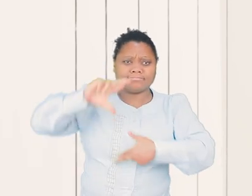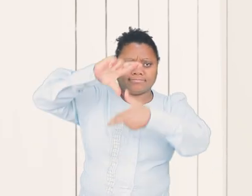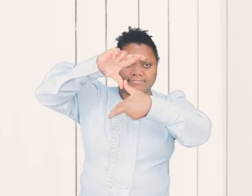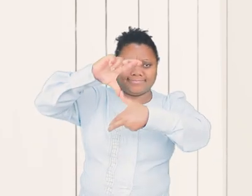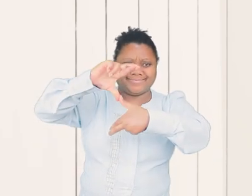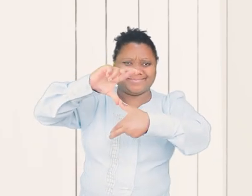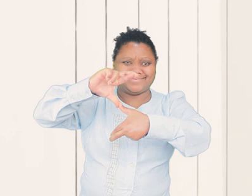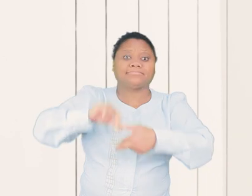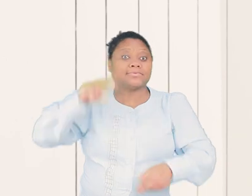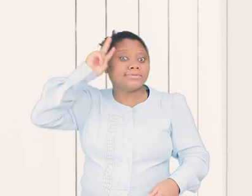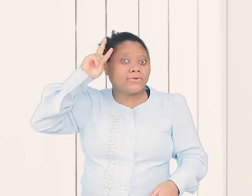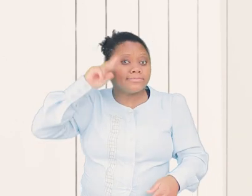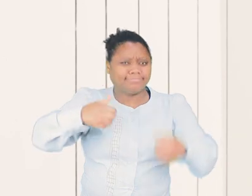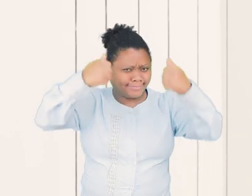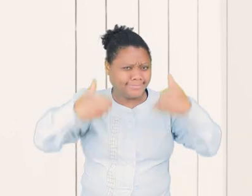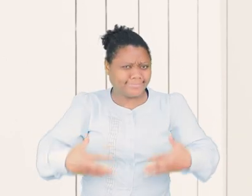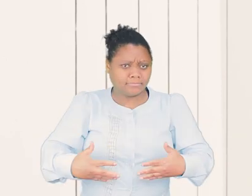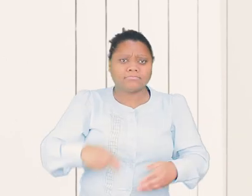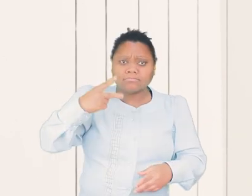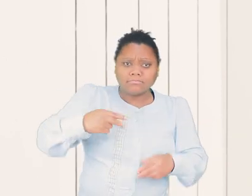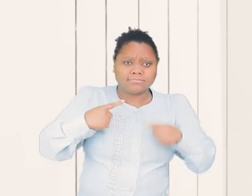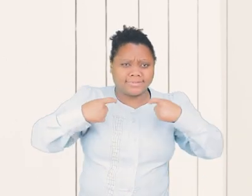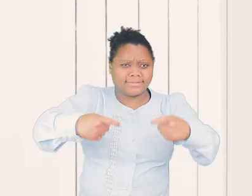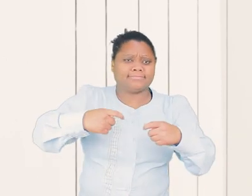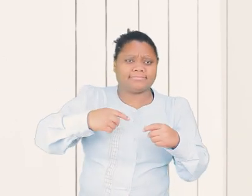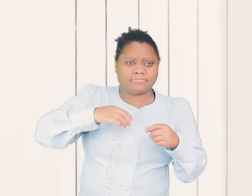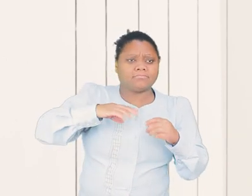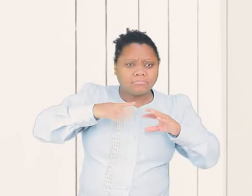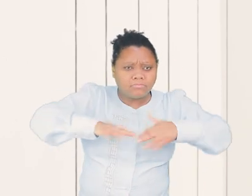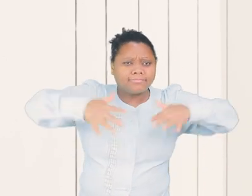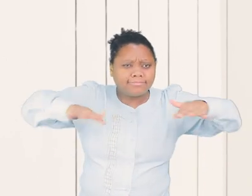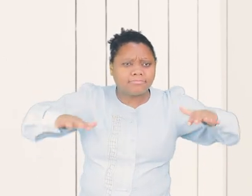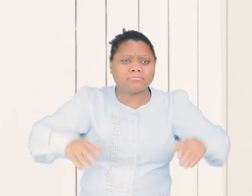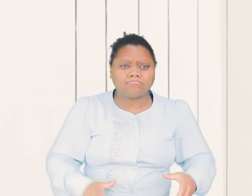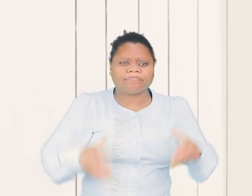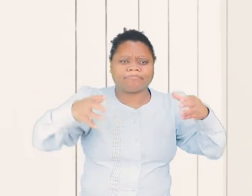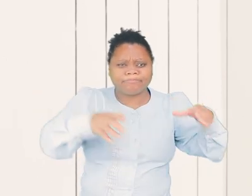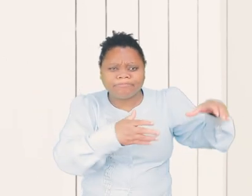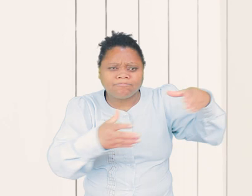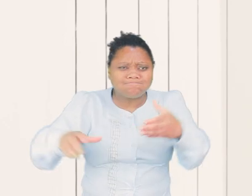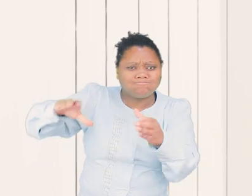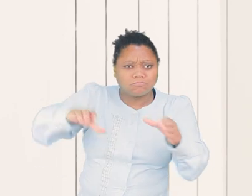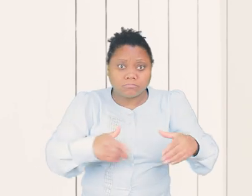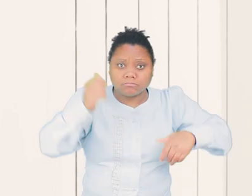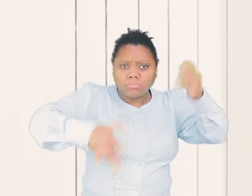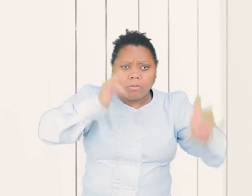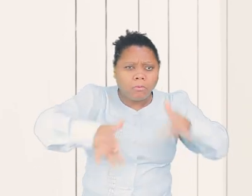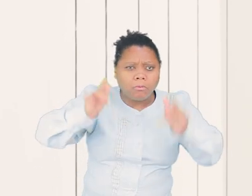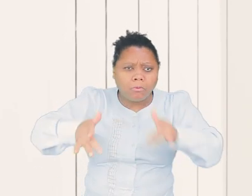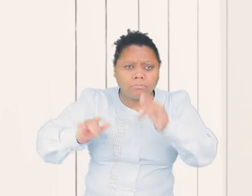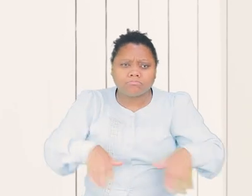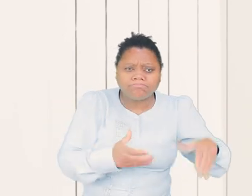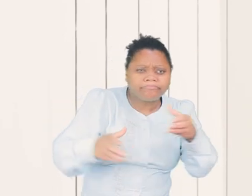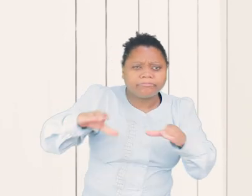que fica no Caribe. Conta a história que durante a Segunda Guerra Mundial, havia muitos e muitos barris de